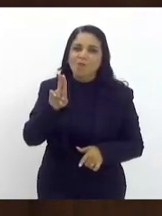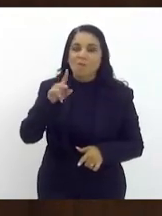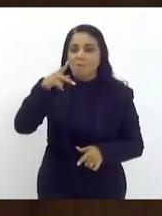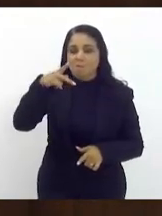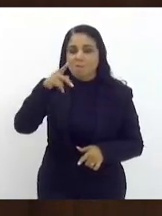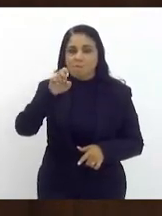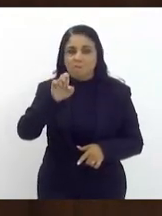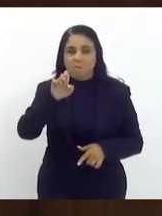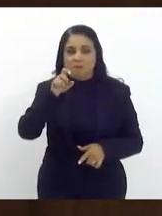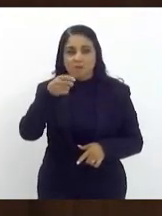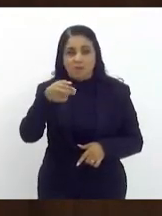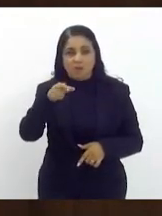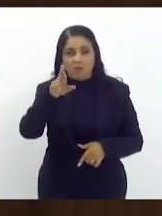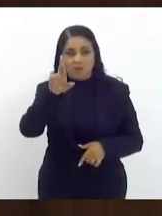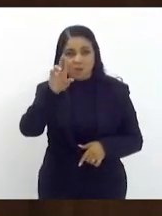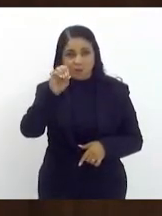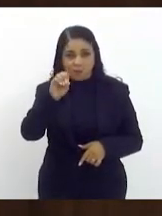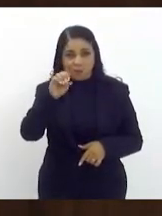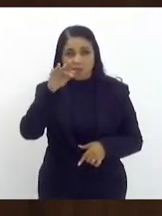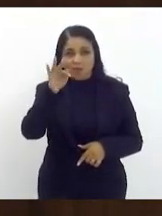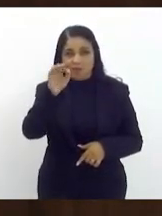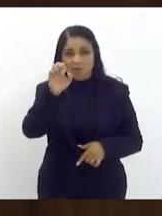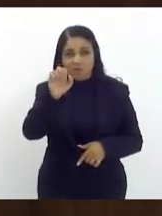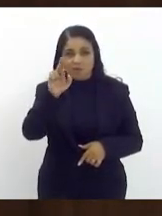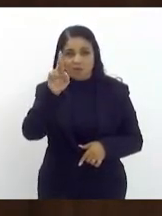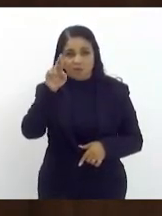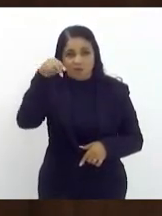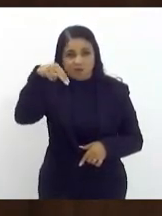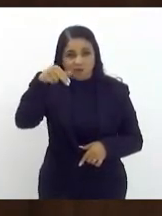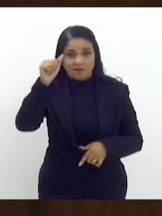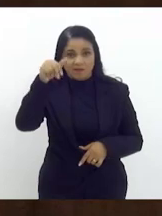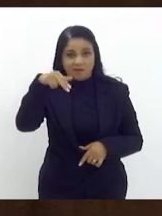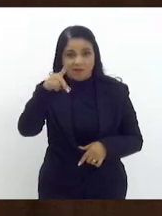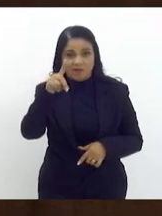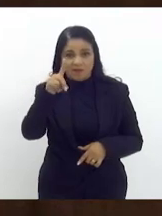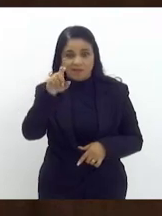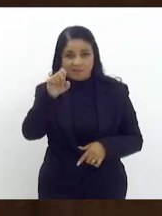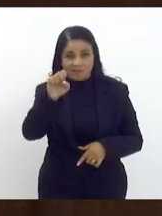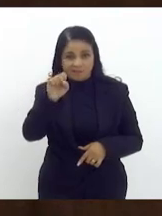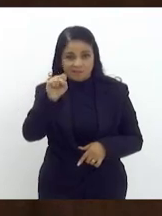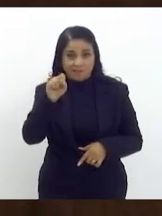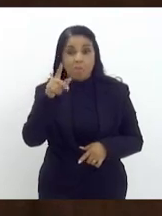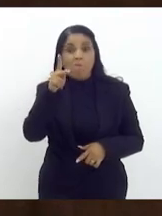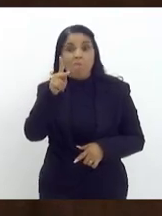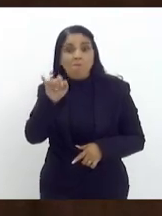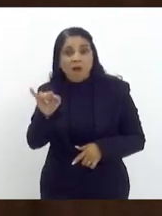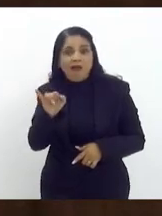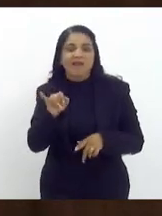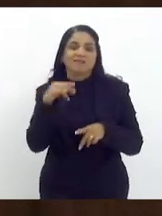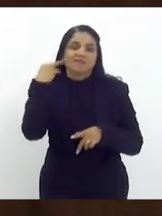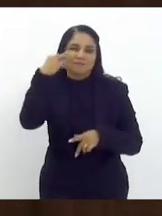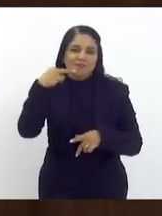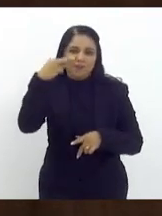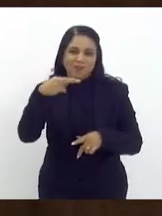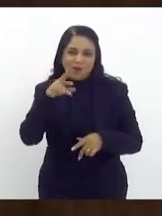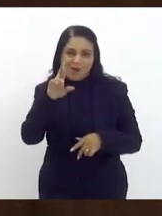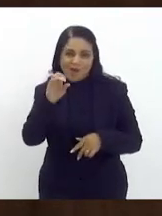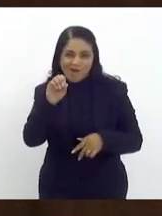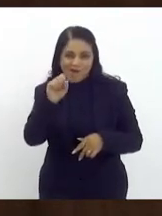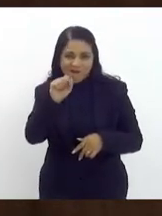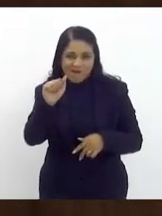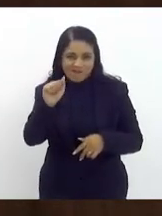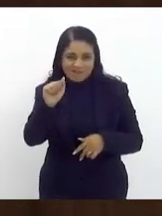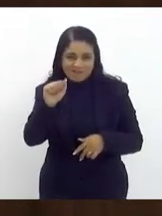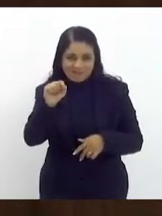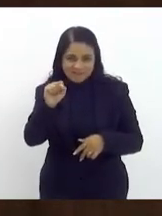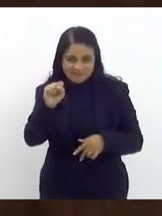Fernandes, que é o pai da vereadora Rosa Fernandes, portanto, como gostam de dizer os portugueses, ela vem